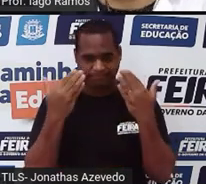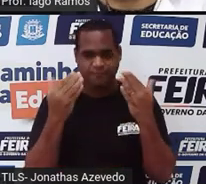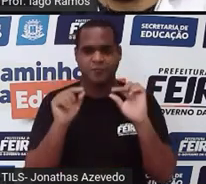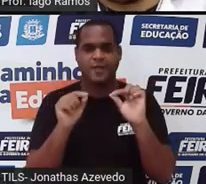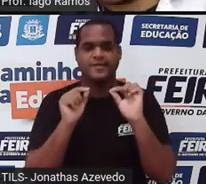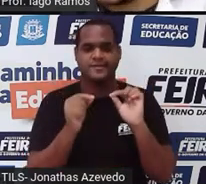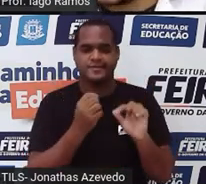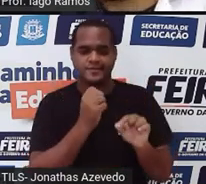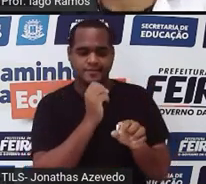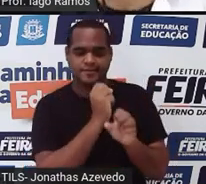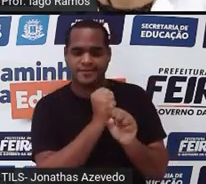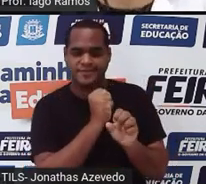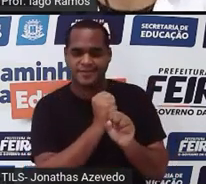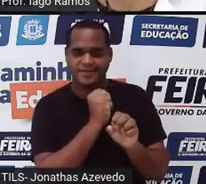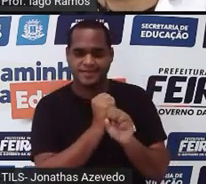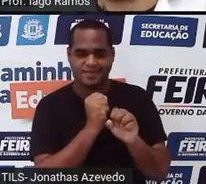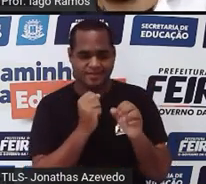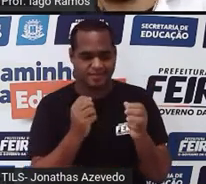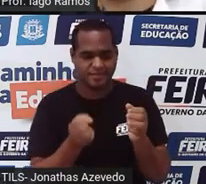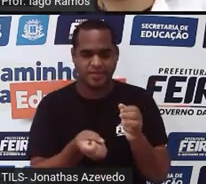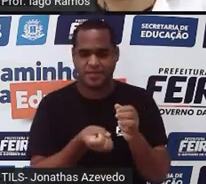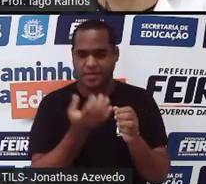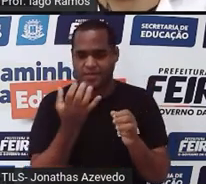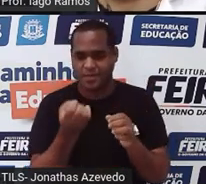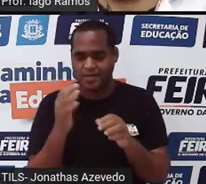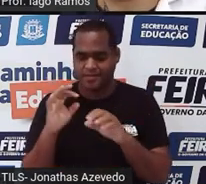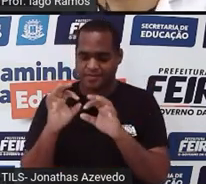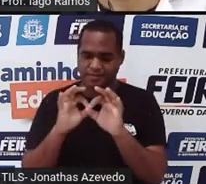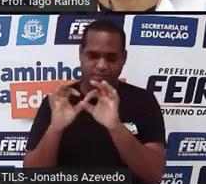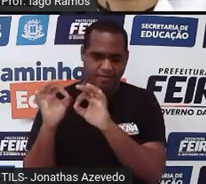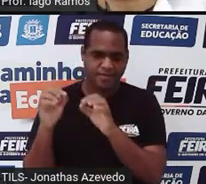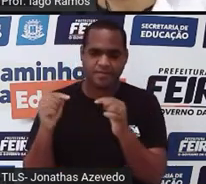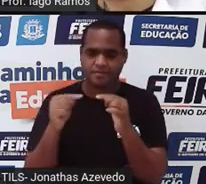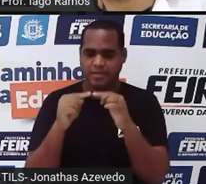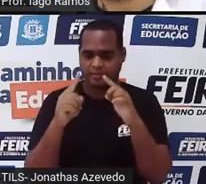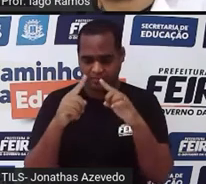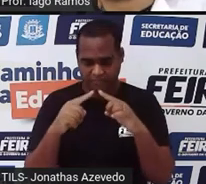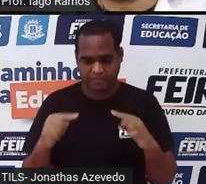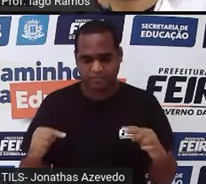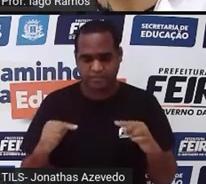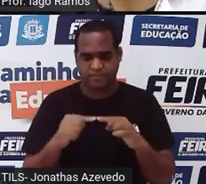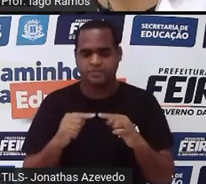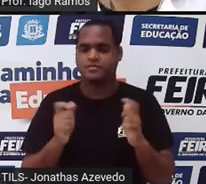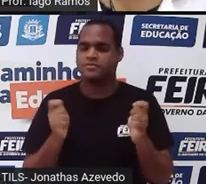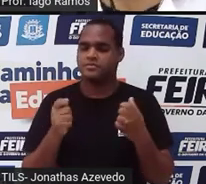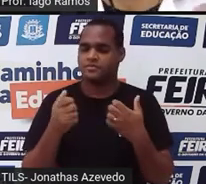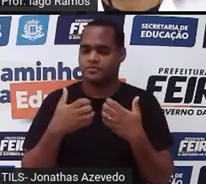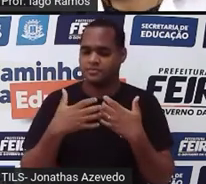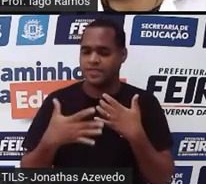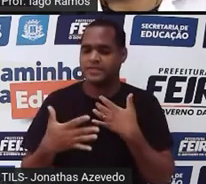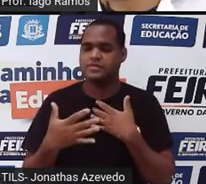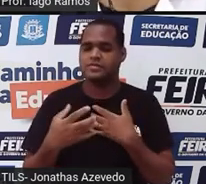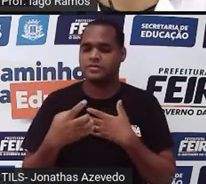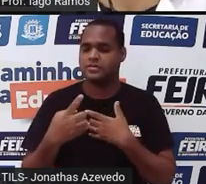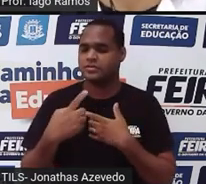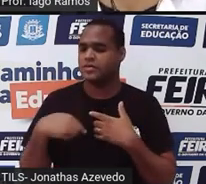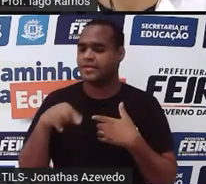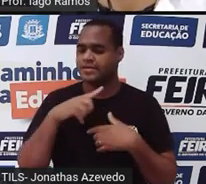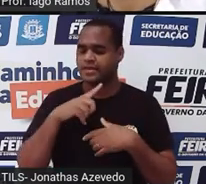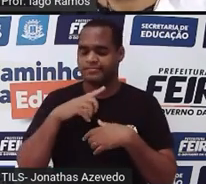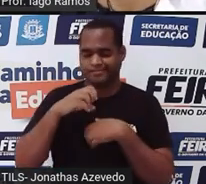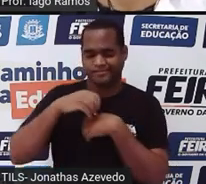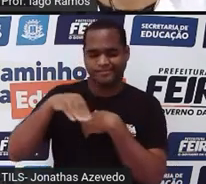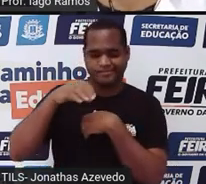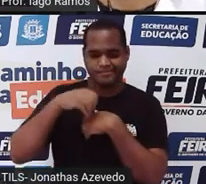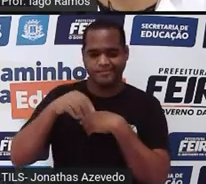quantidade de bolinhas que está formando esses triângulos. Olha só. Então, partir daqui, já trago para você